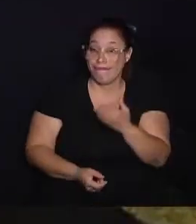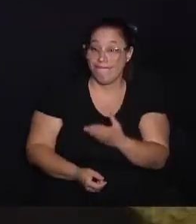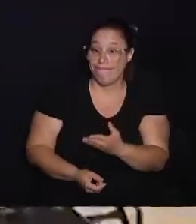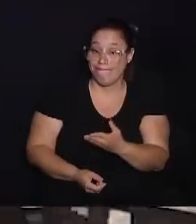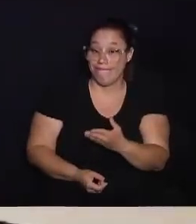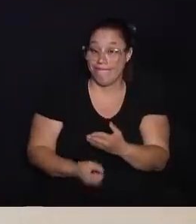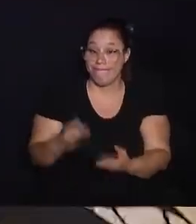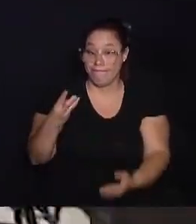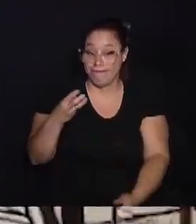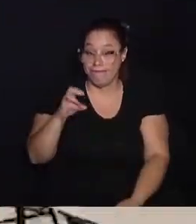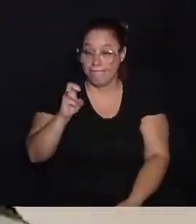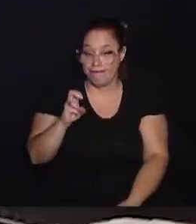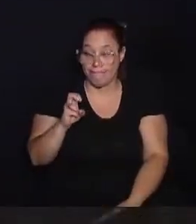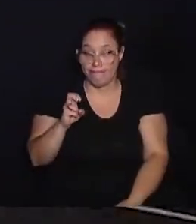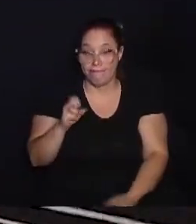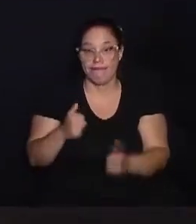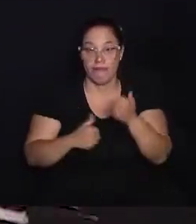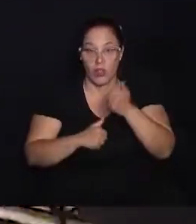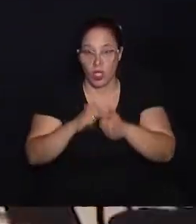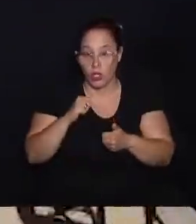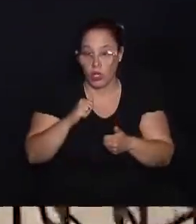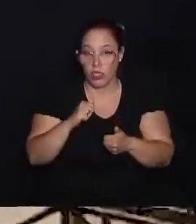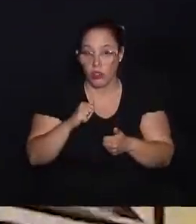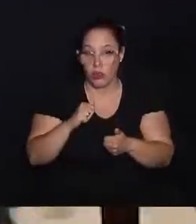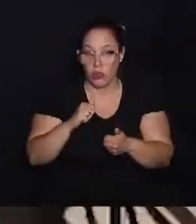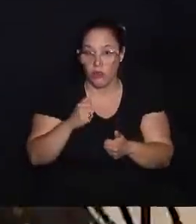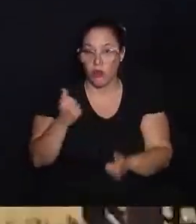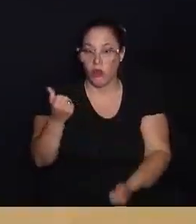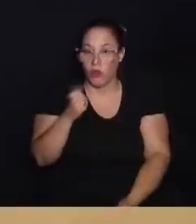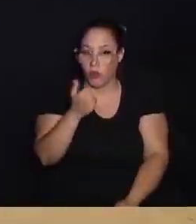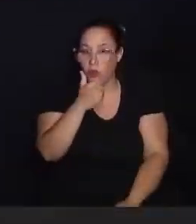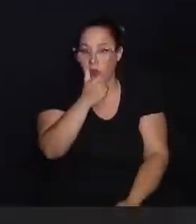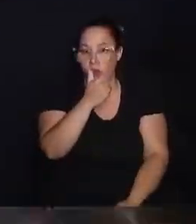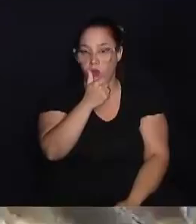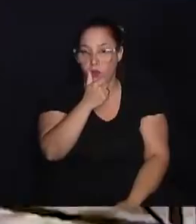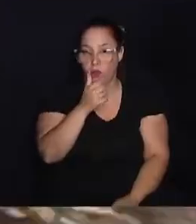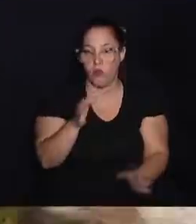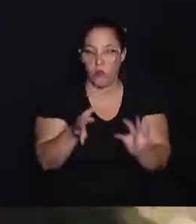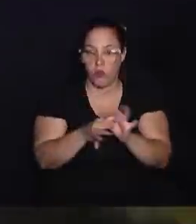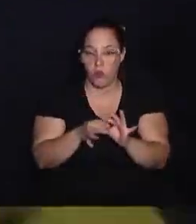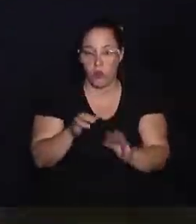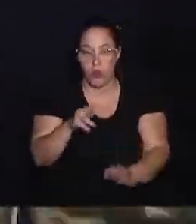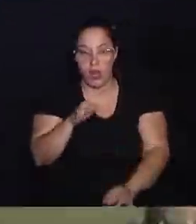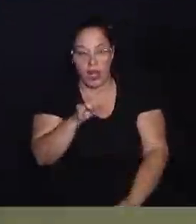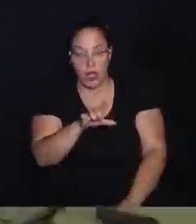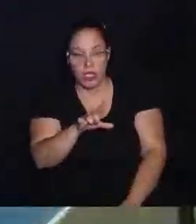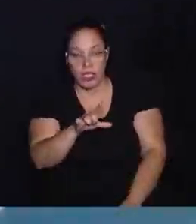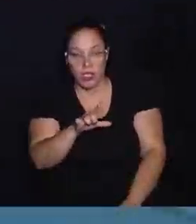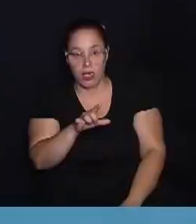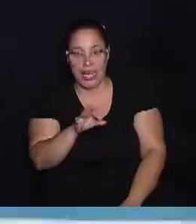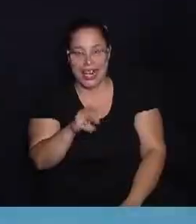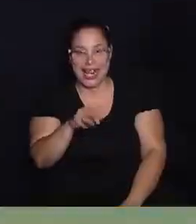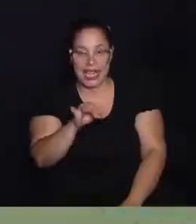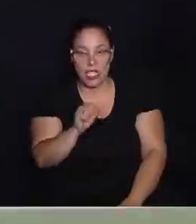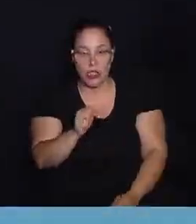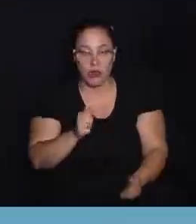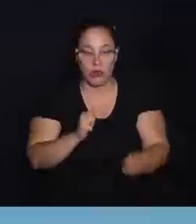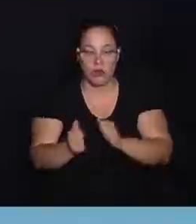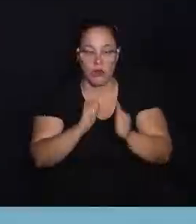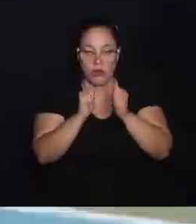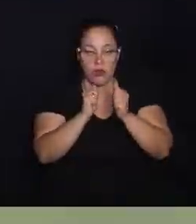conta com 35 modalidades esportivas, sendo 11 delas filiadas a federações, ligas e